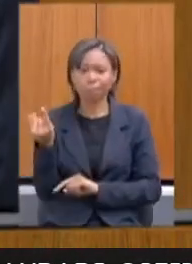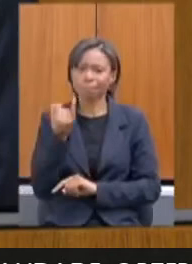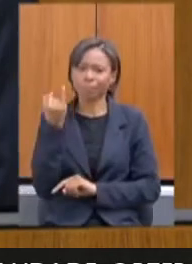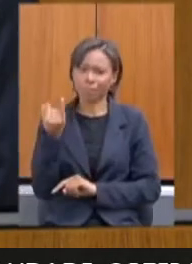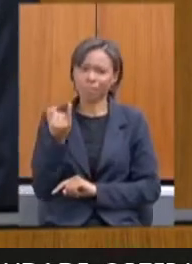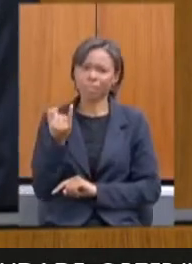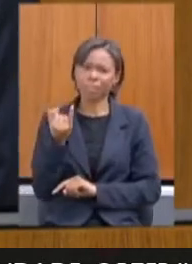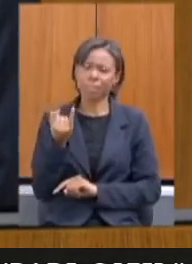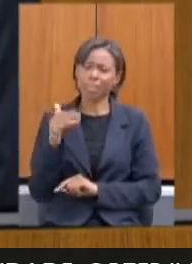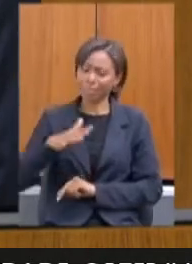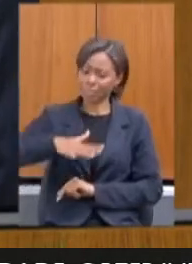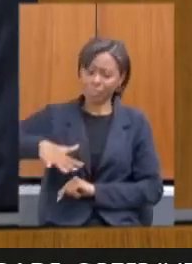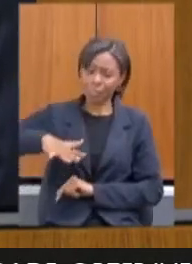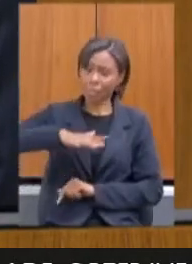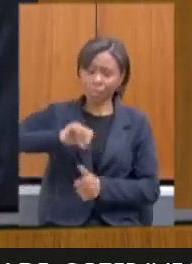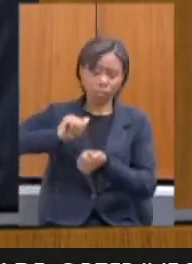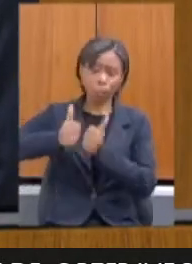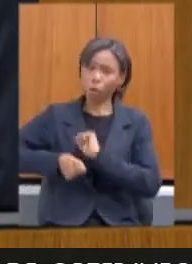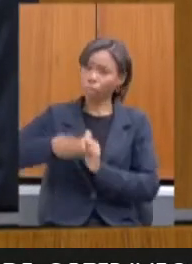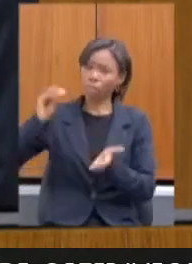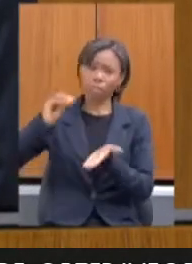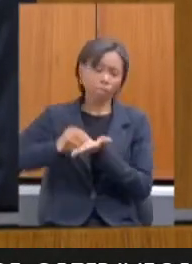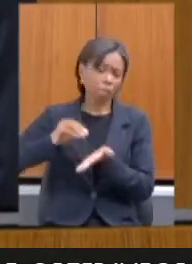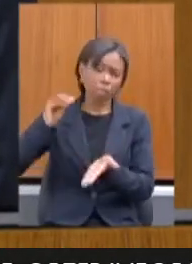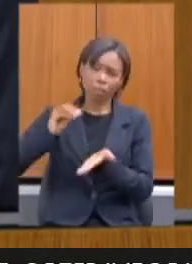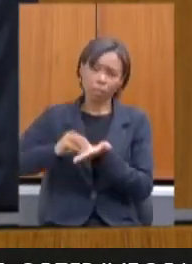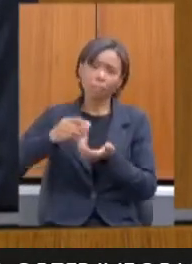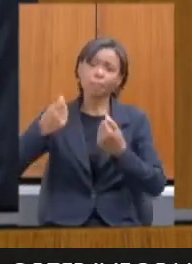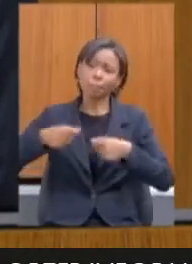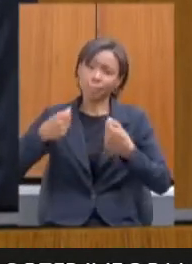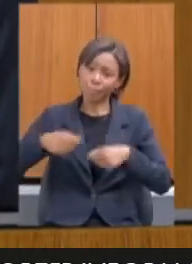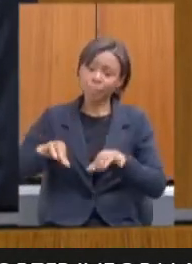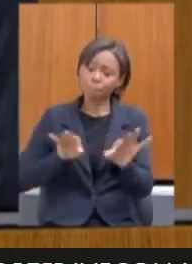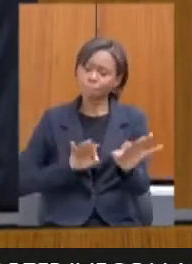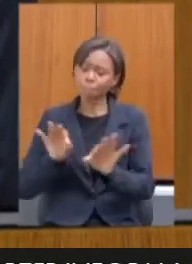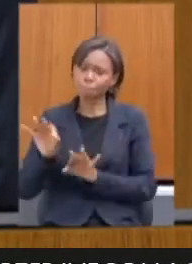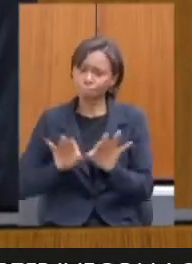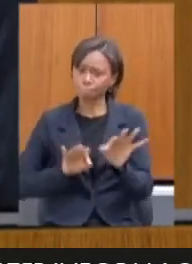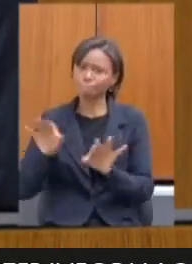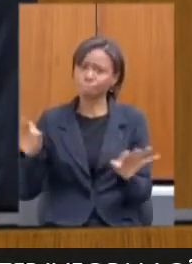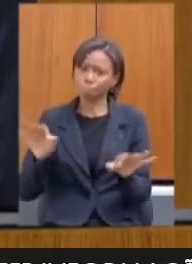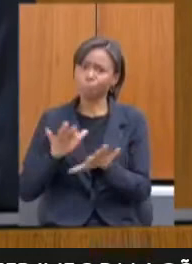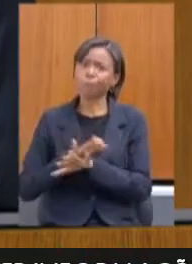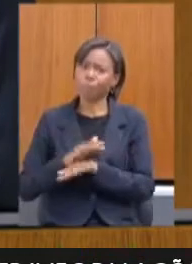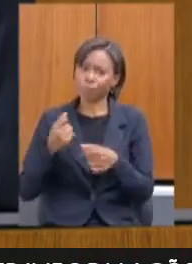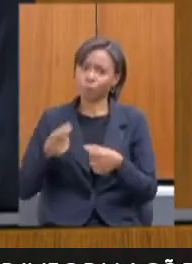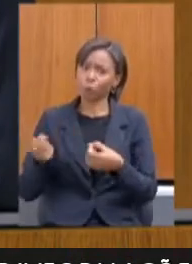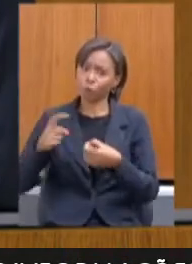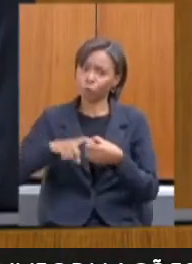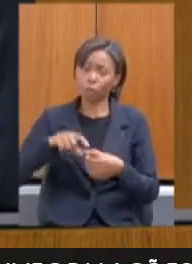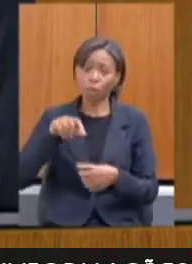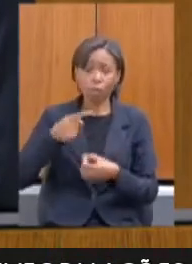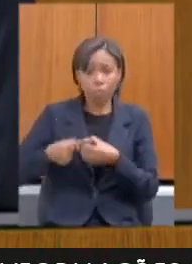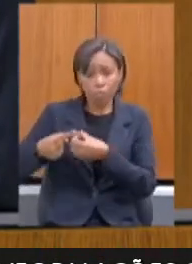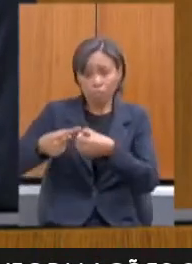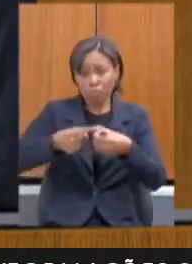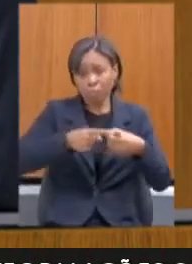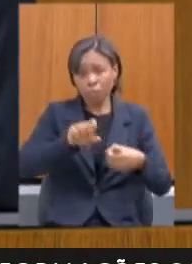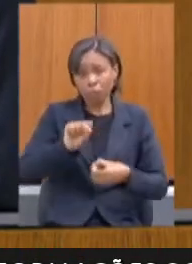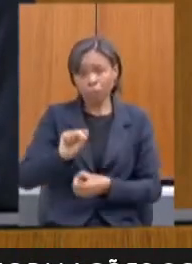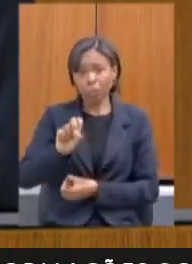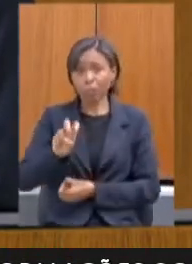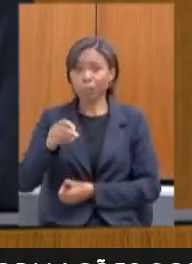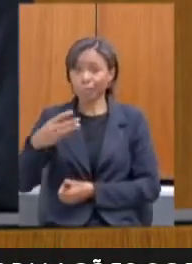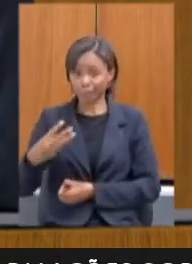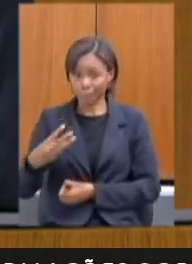e é preciso que a gente esteja preparado para essa retomada. Somos 853 municípios, o Estado é